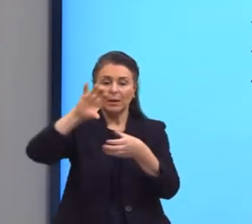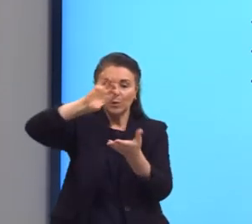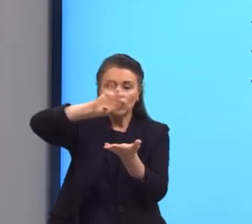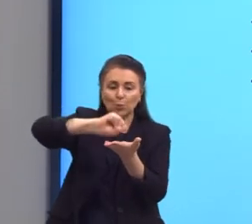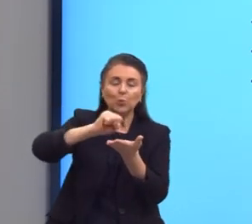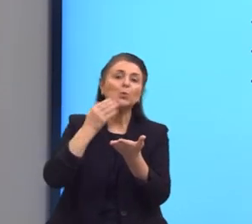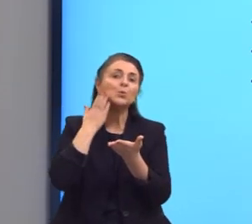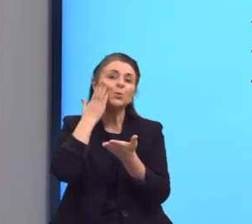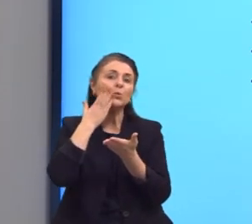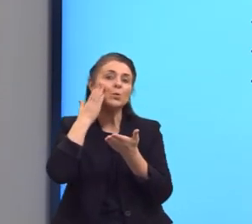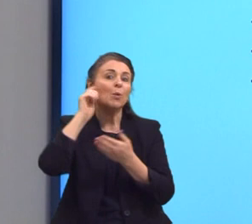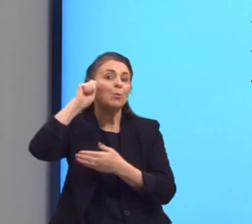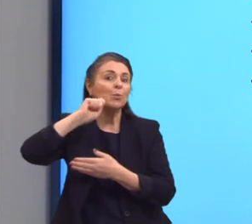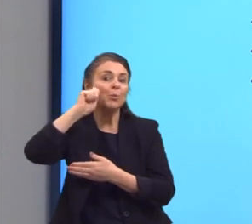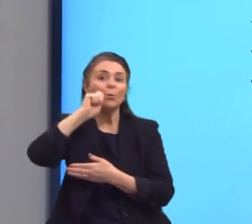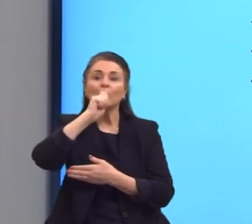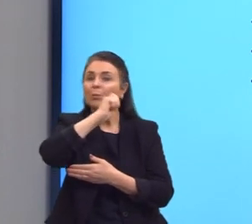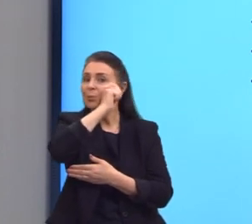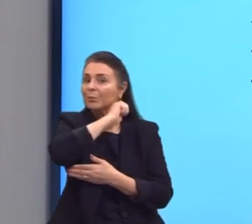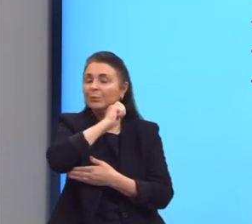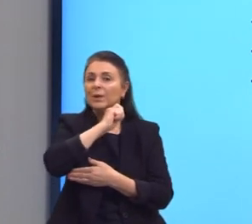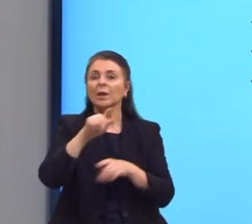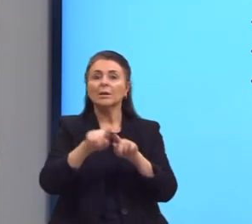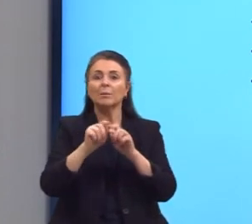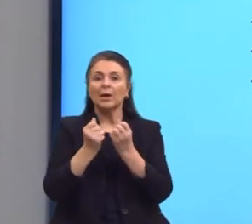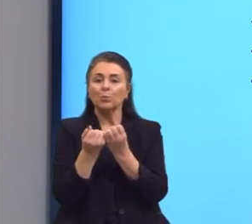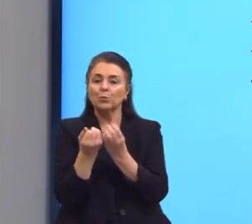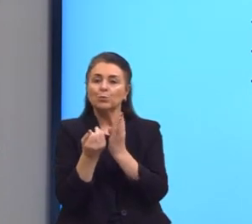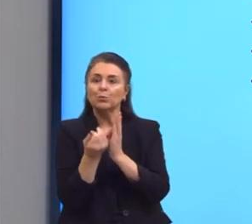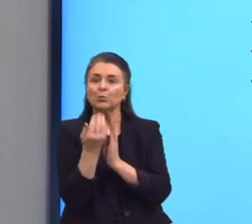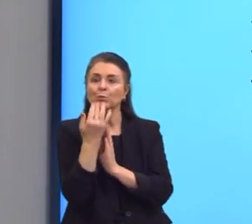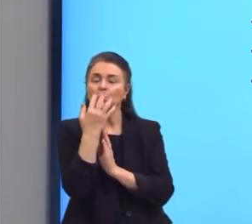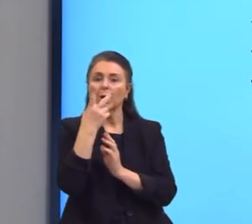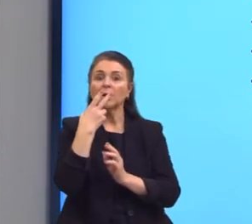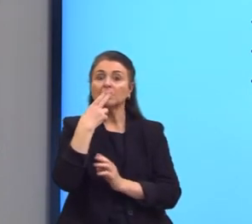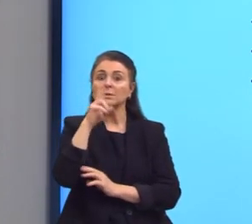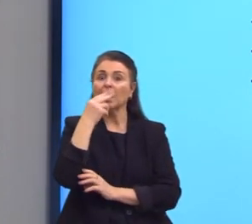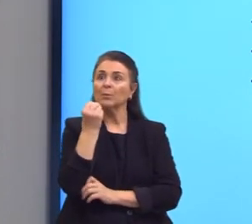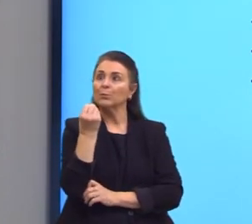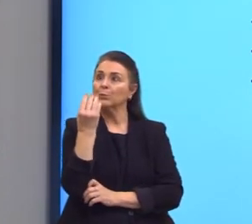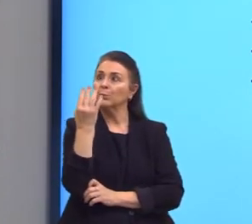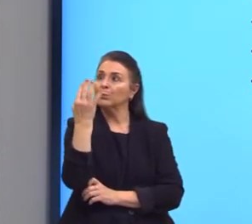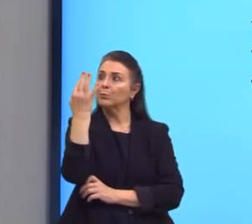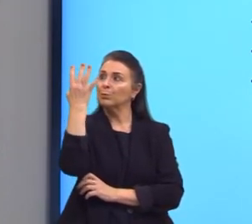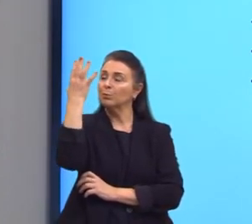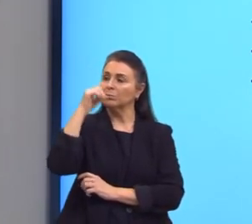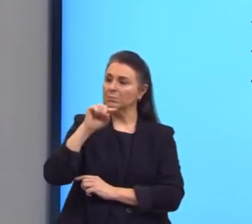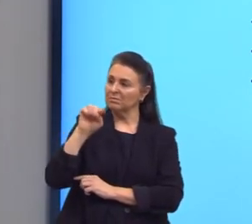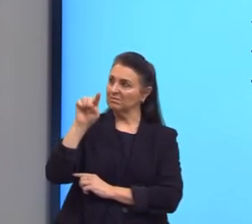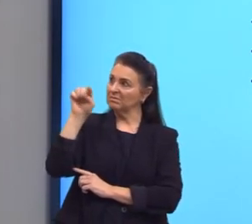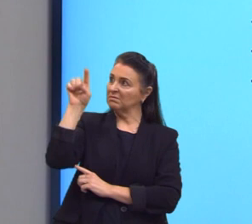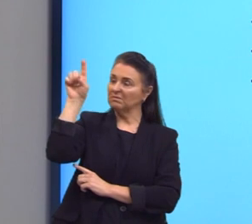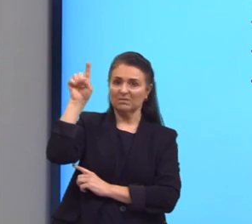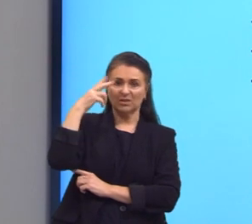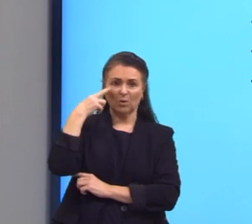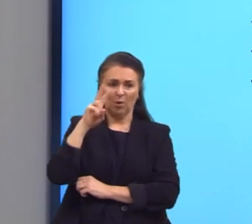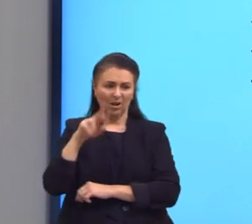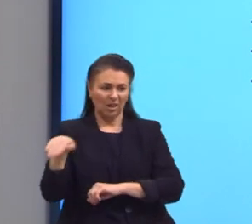que é uma espuma líquida. A fumaça de cigarro, que por mais que a gente acaba não fumando, mas a gente sempre vê alguém na rua